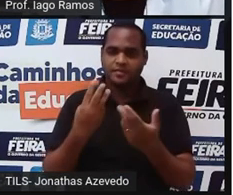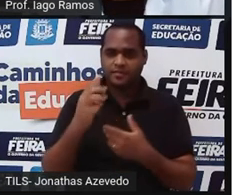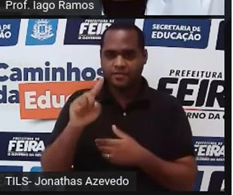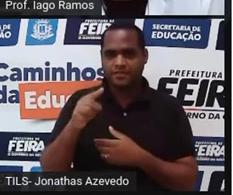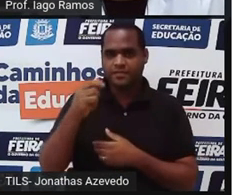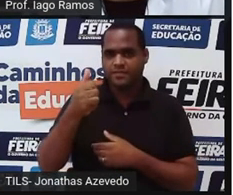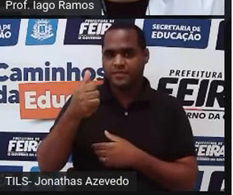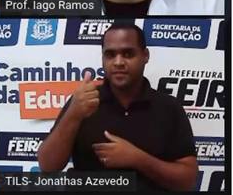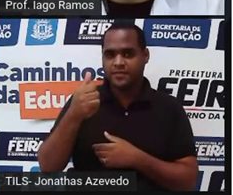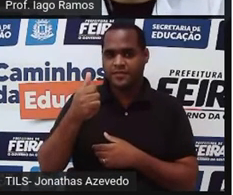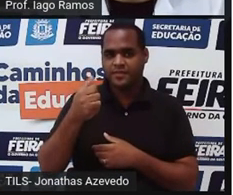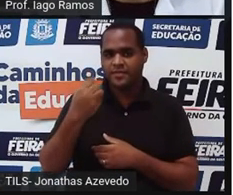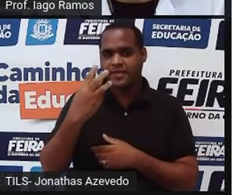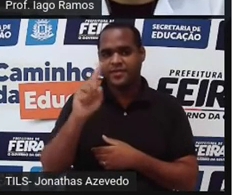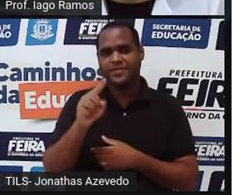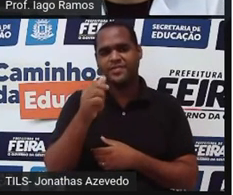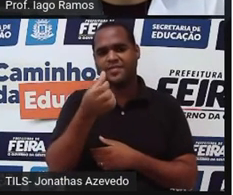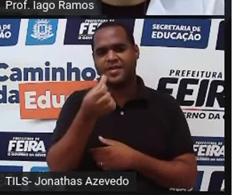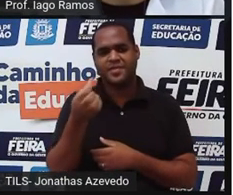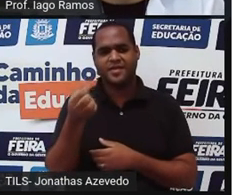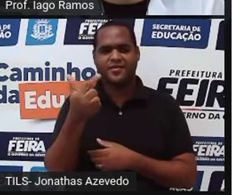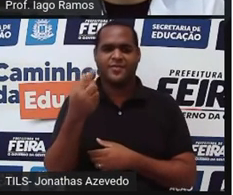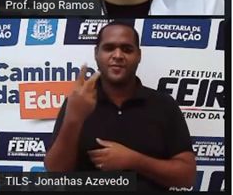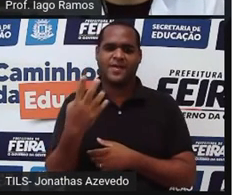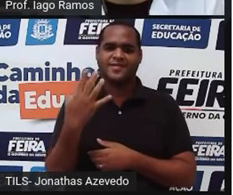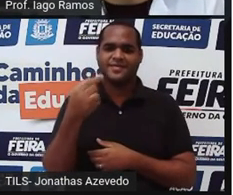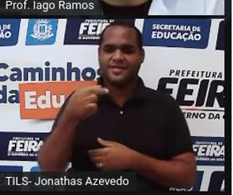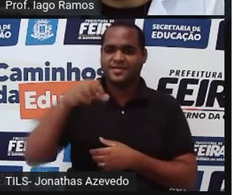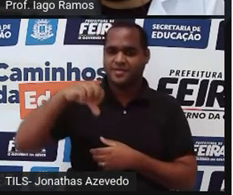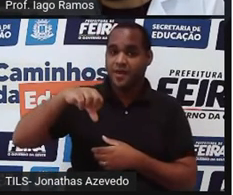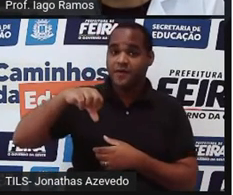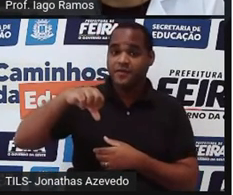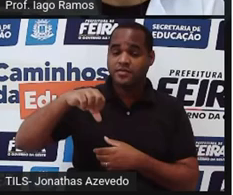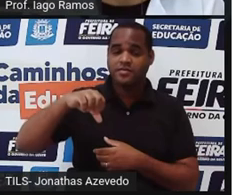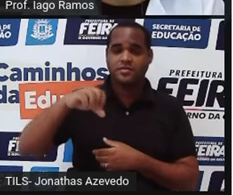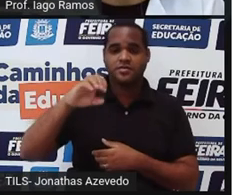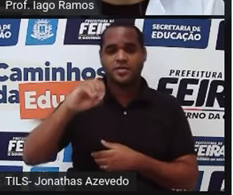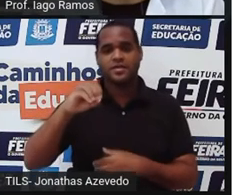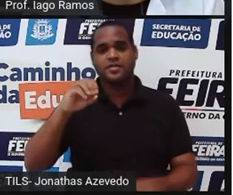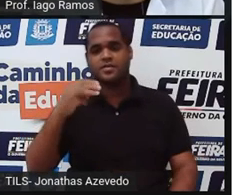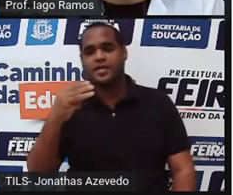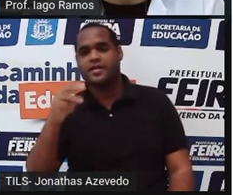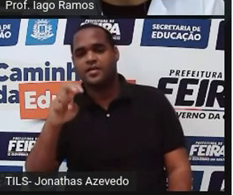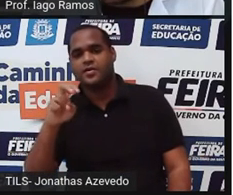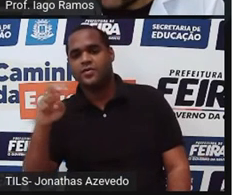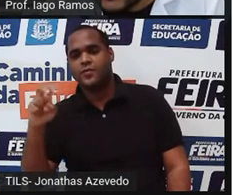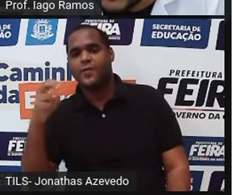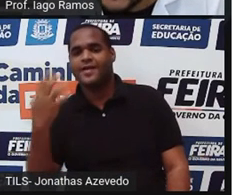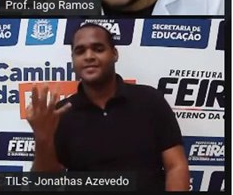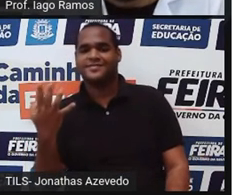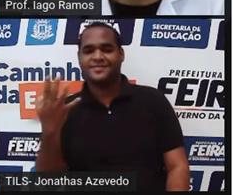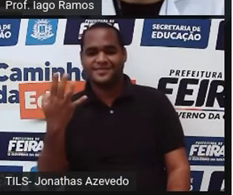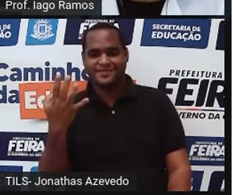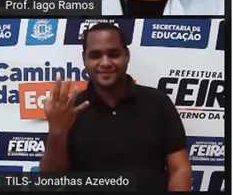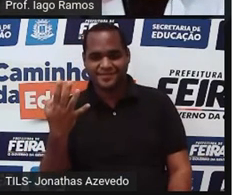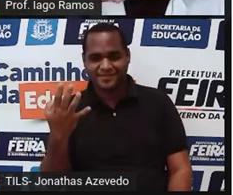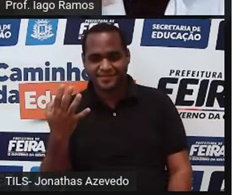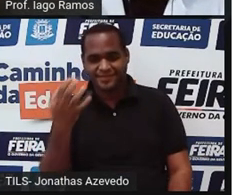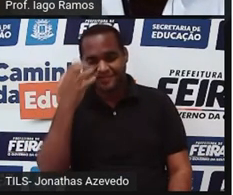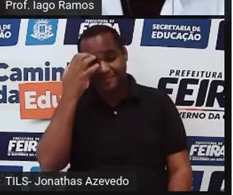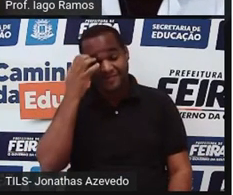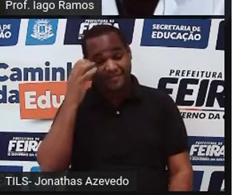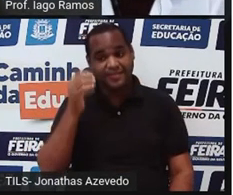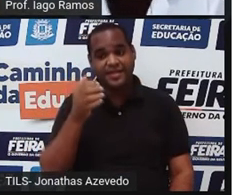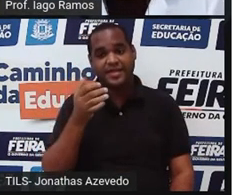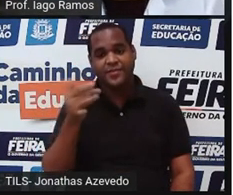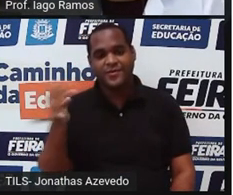,316624790354 e depois disso